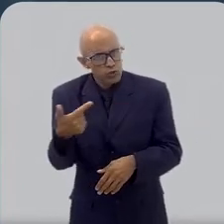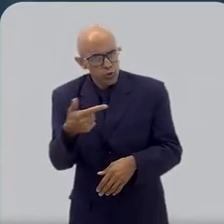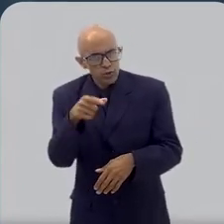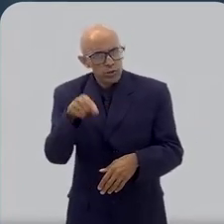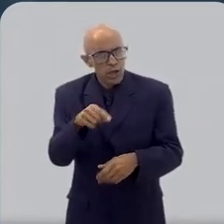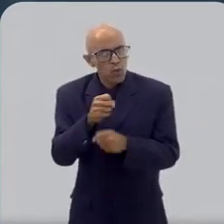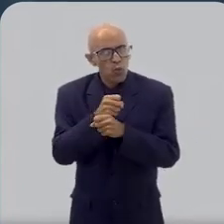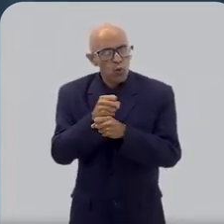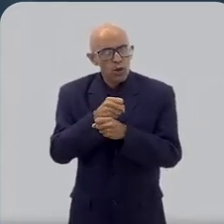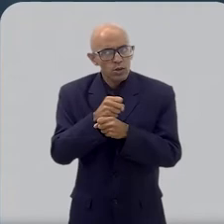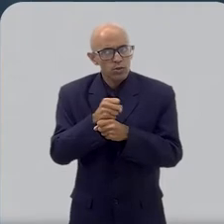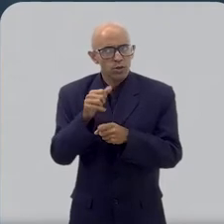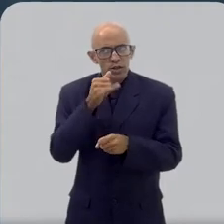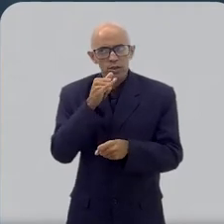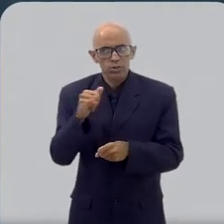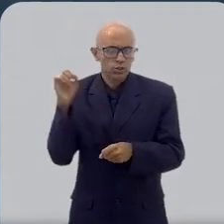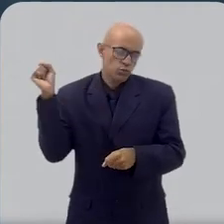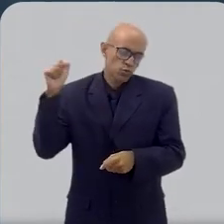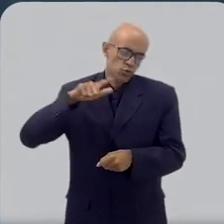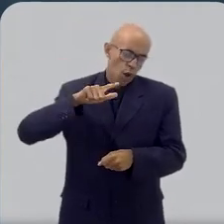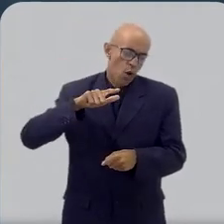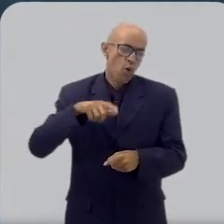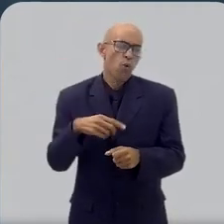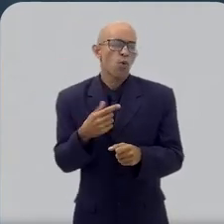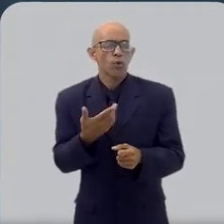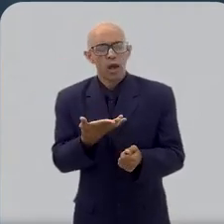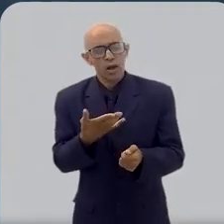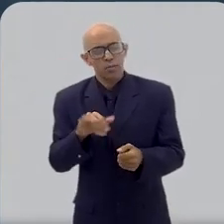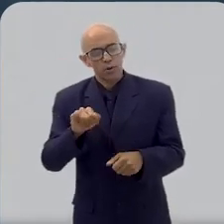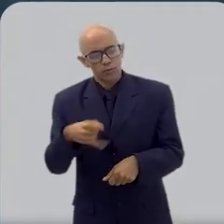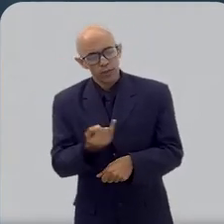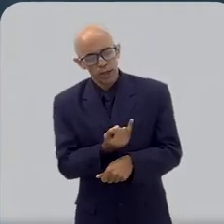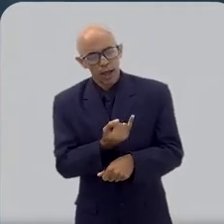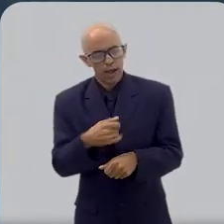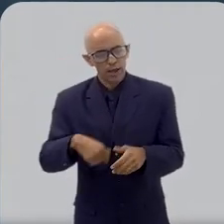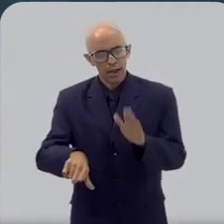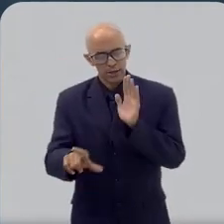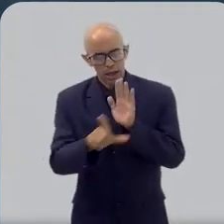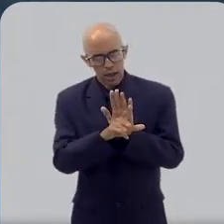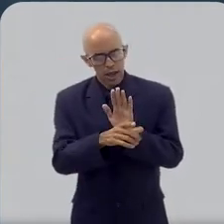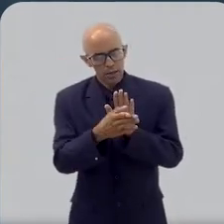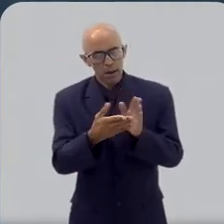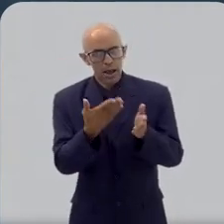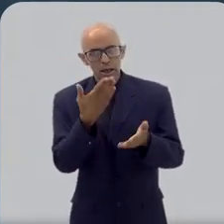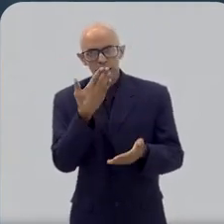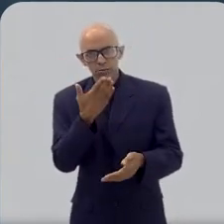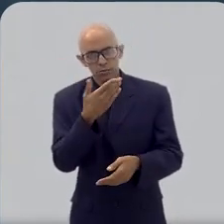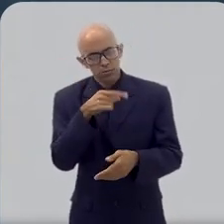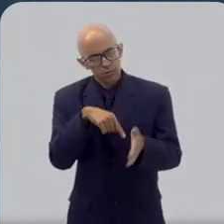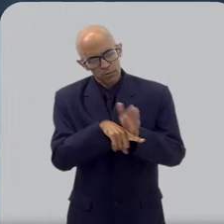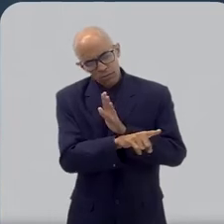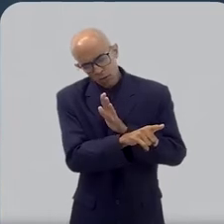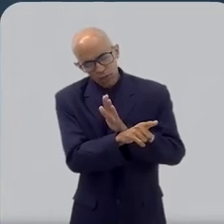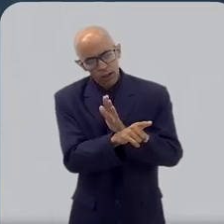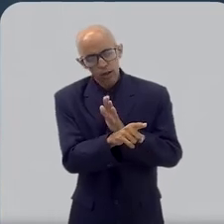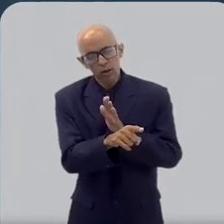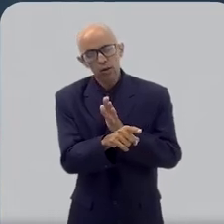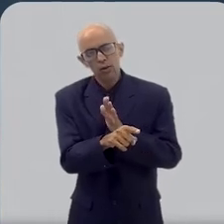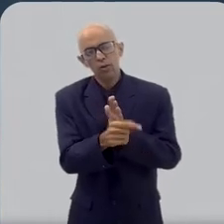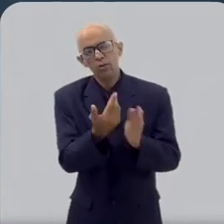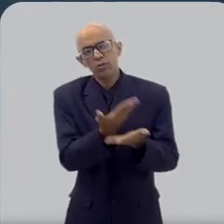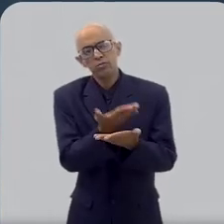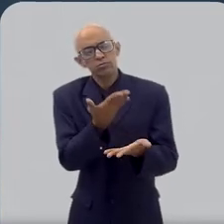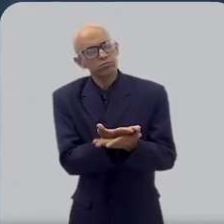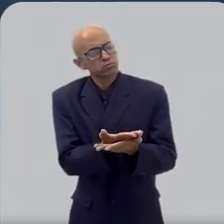2022, que é o ano da energia solar? A vai aproveitar essa janela trazida pela legislação, mas que outras